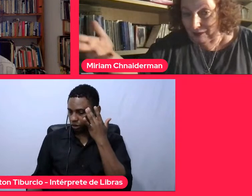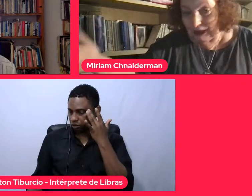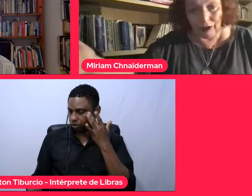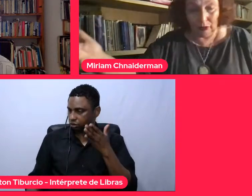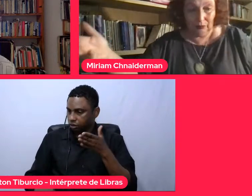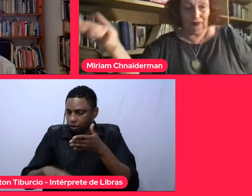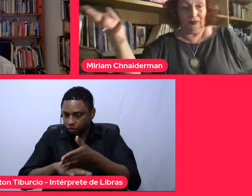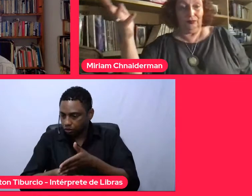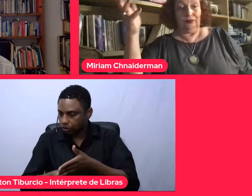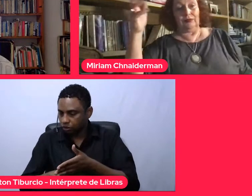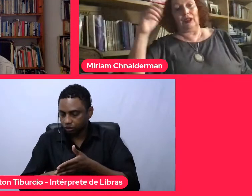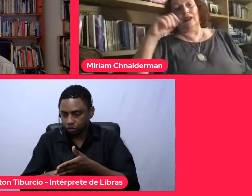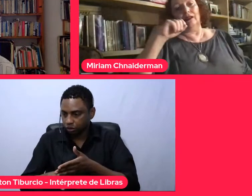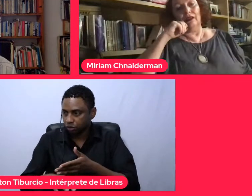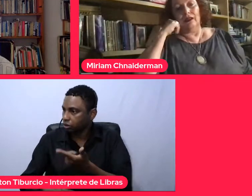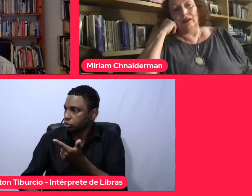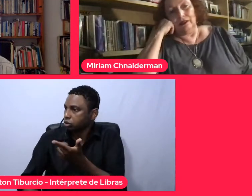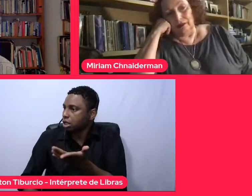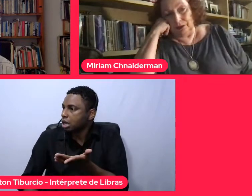tido,